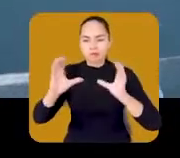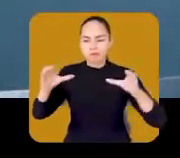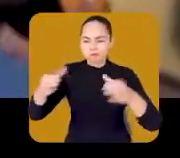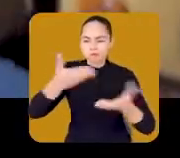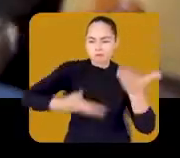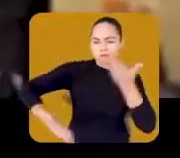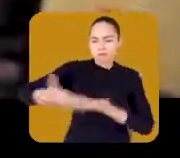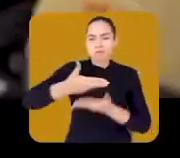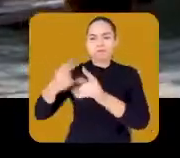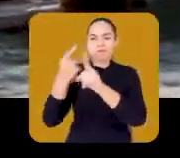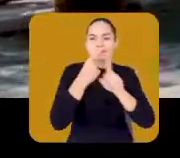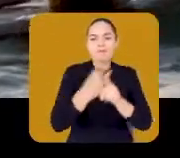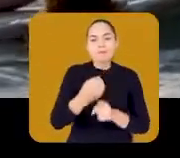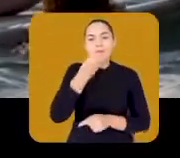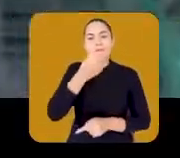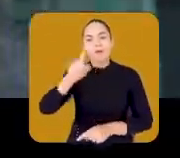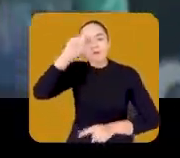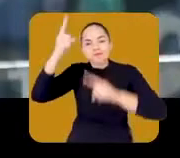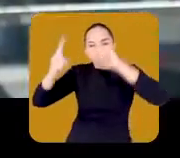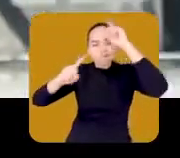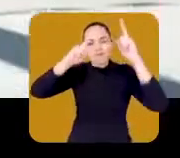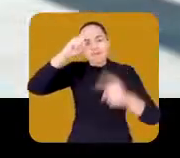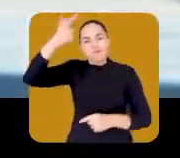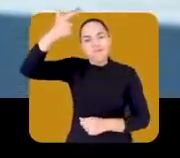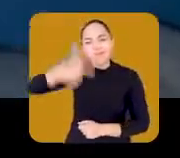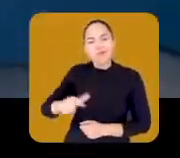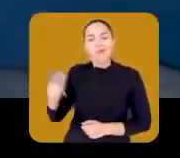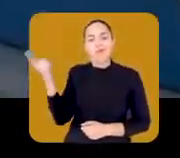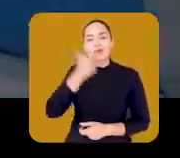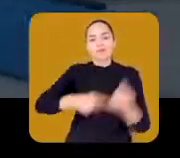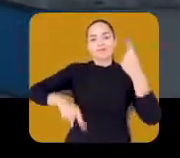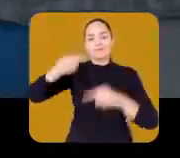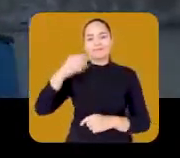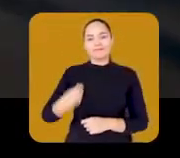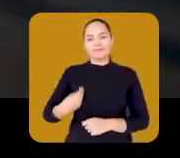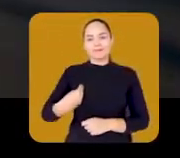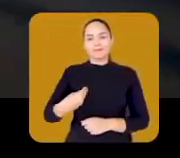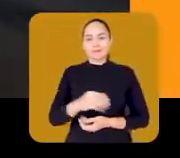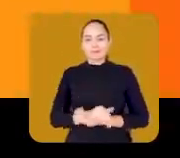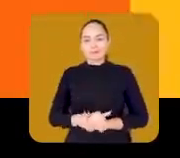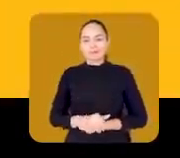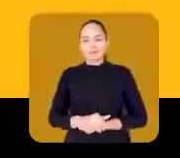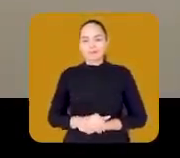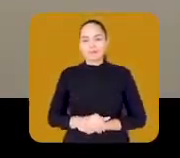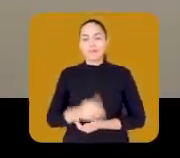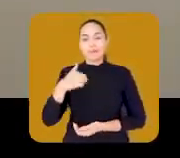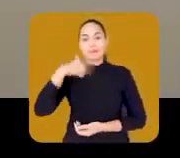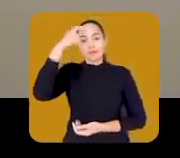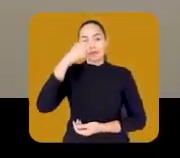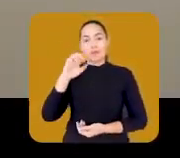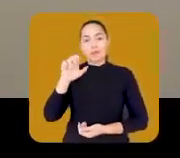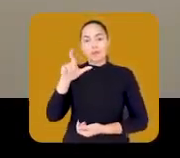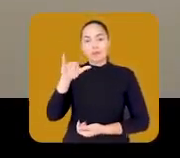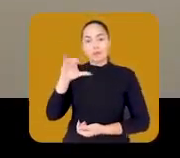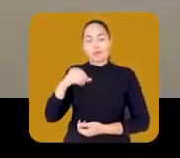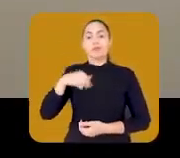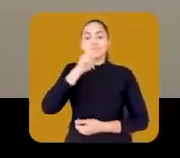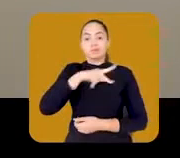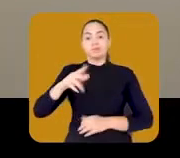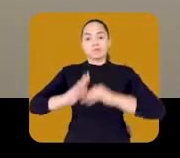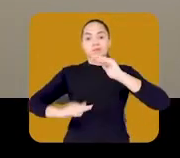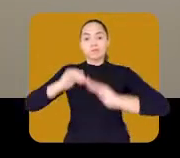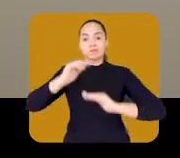da cidade são agora lugares de encontro para a juventude criar, inovar e viver. Meu nome é Elcio,